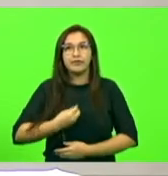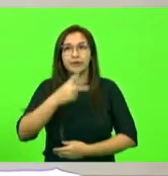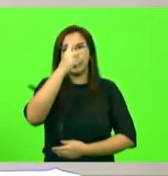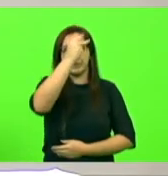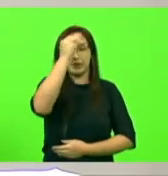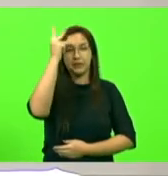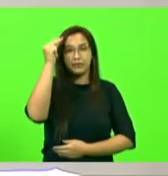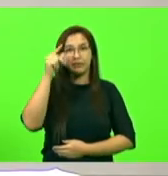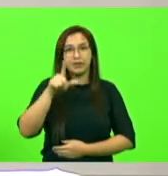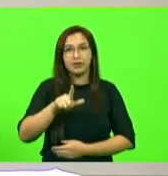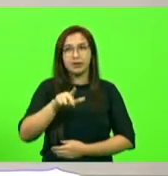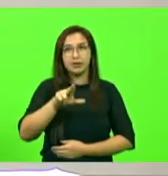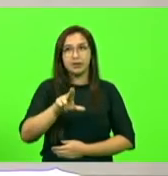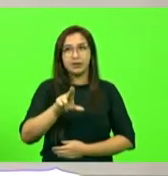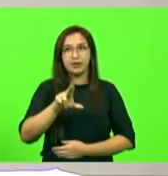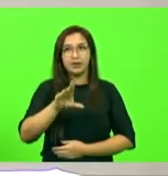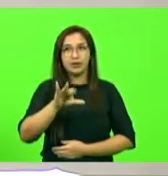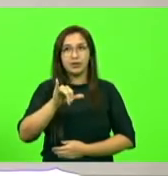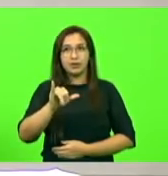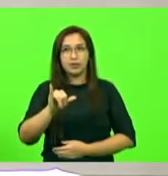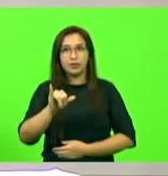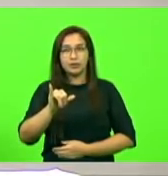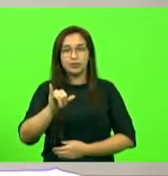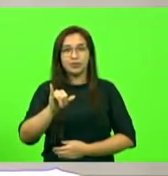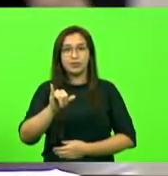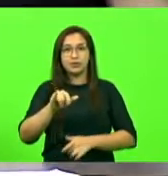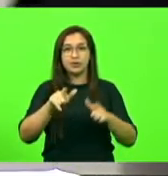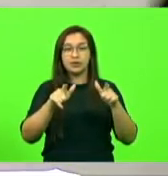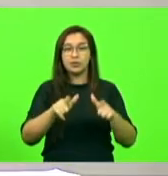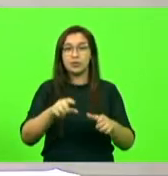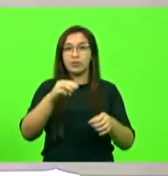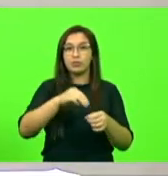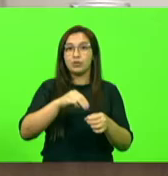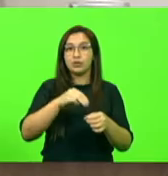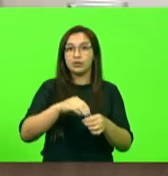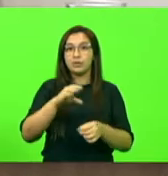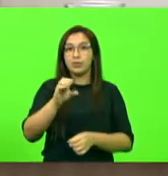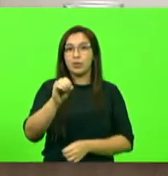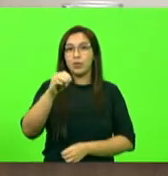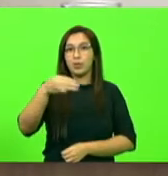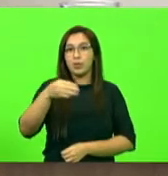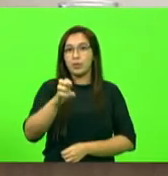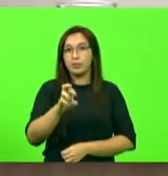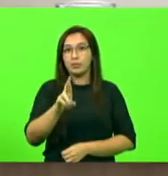Luce do município de Iomerê, que nos honra muito aqui com a sua presença.